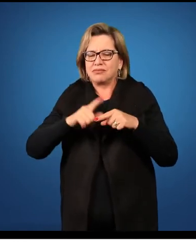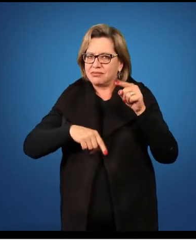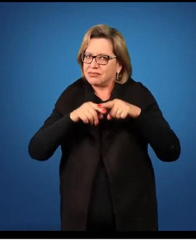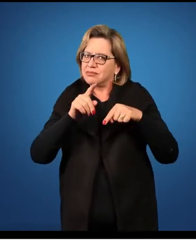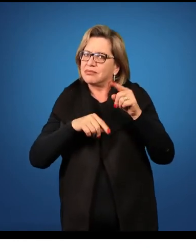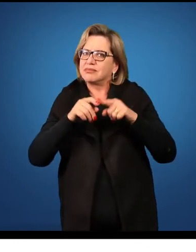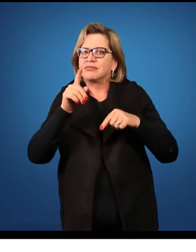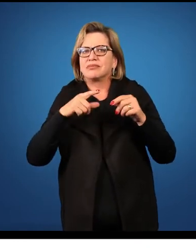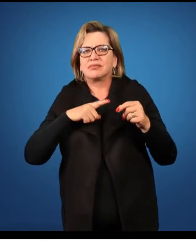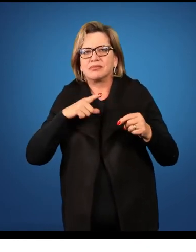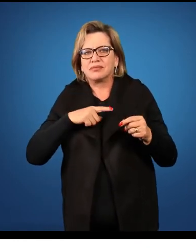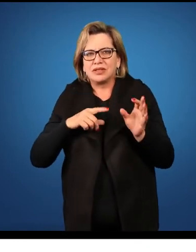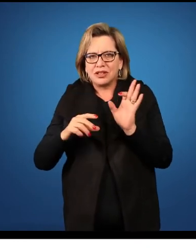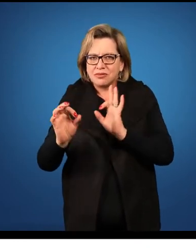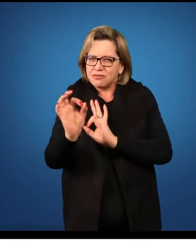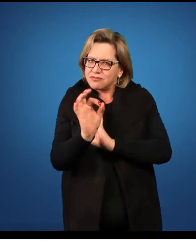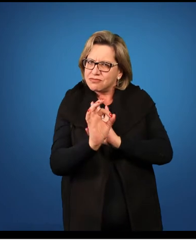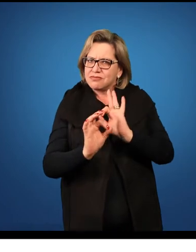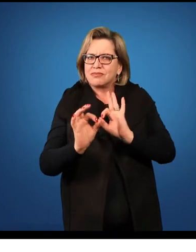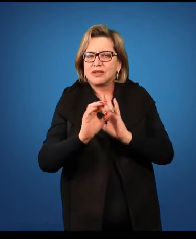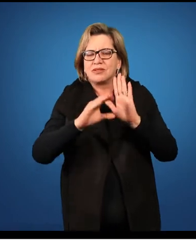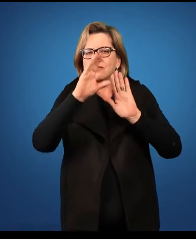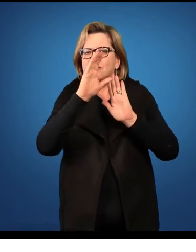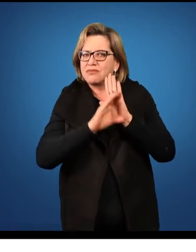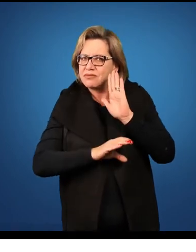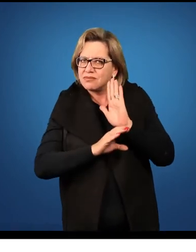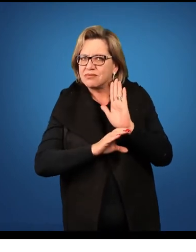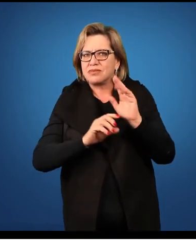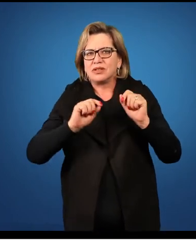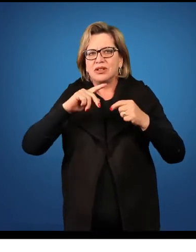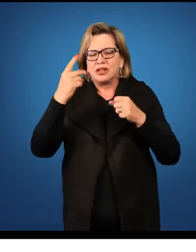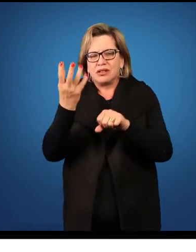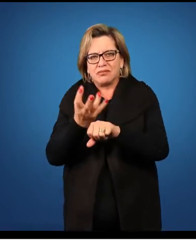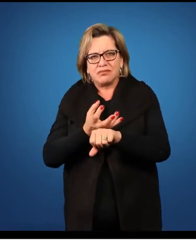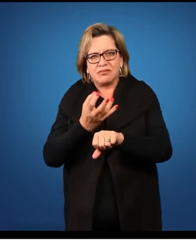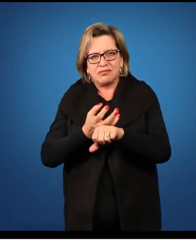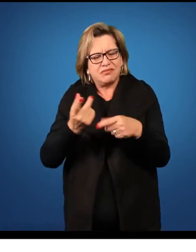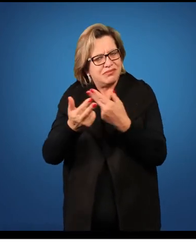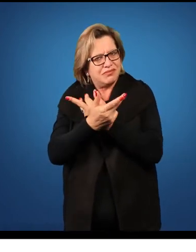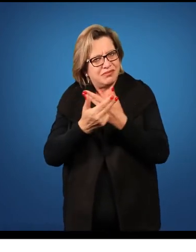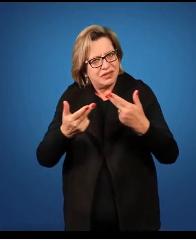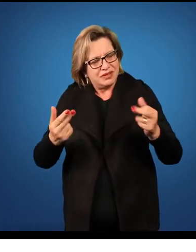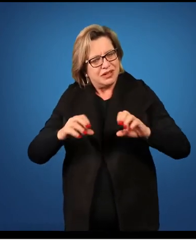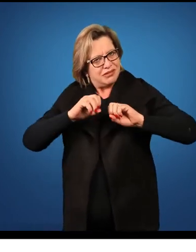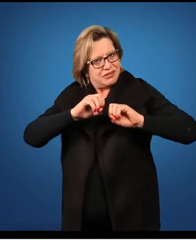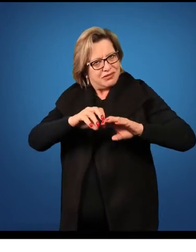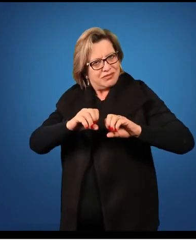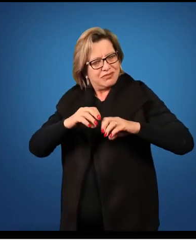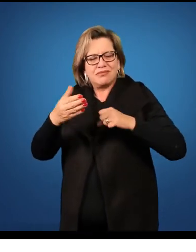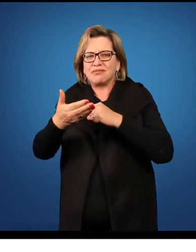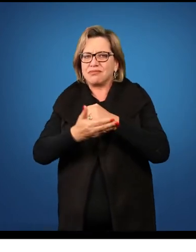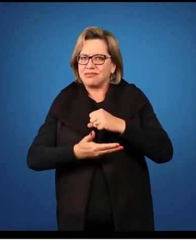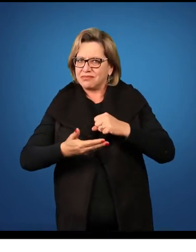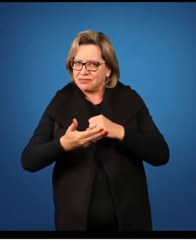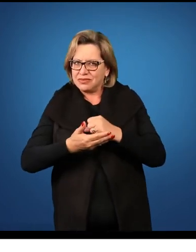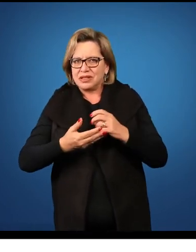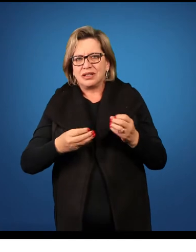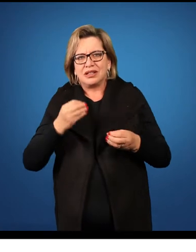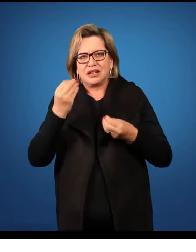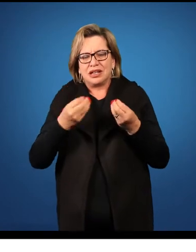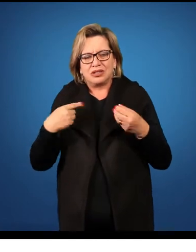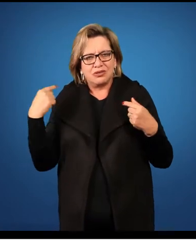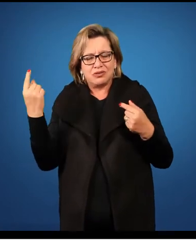ele propõe uma reorientação curricular das disciplinas que são ministradas na educação básica, no